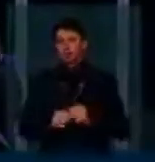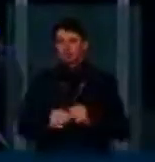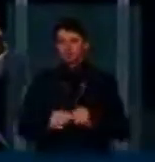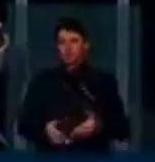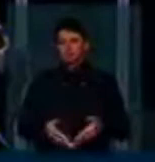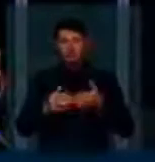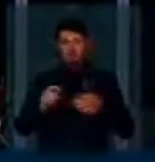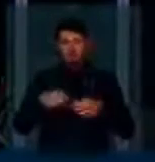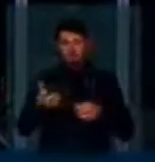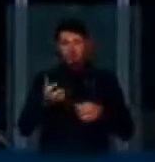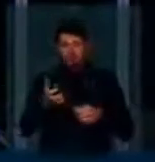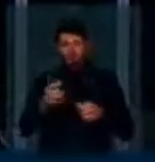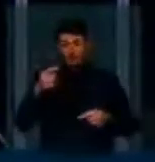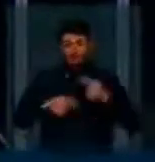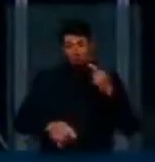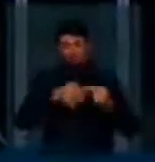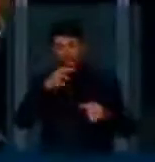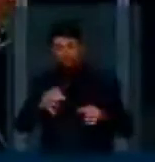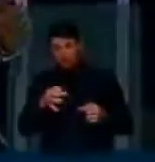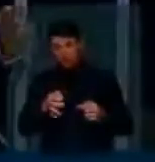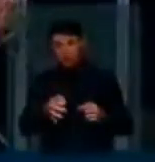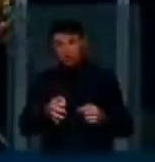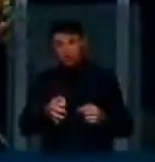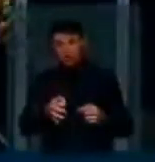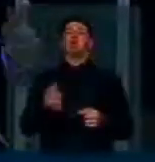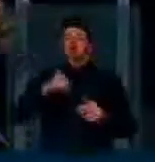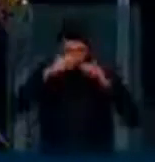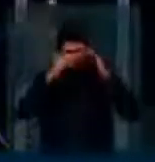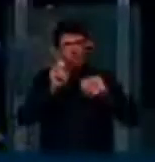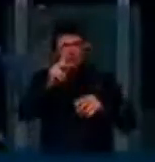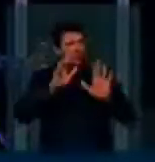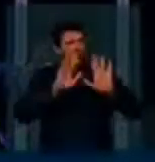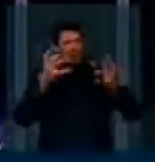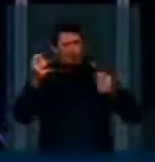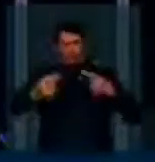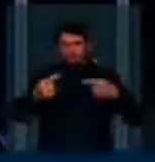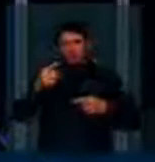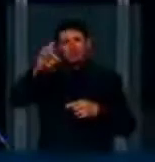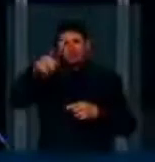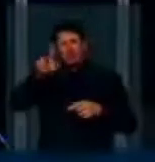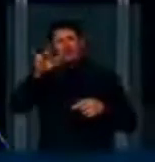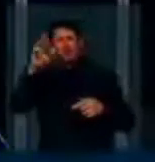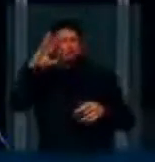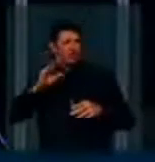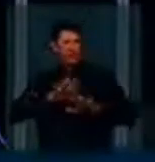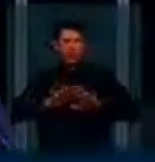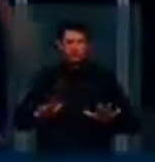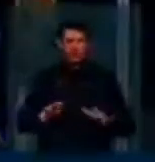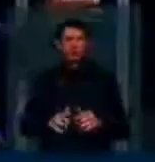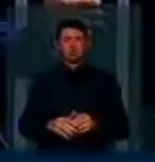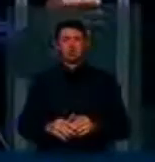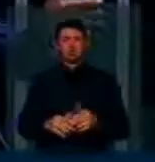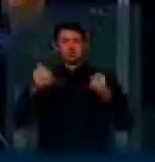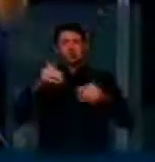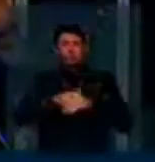que aqueles que eventualmente diverjam dessa questão, eu quero dizer que eu rejeito essa posição, vamos fazer um debate democrático, tranquilo sobre isso, votem